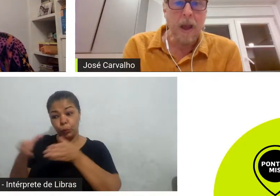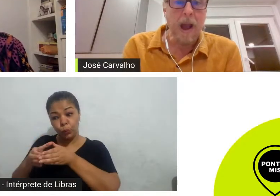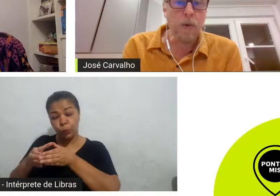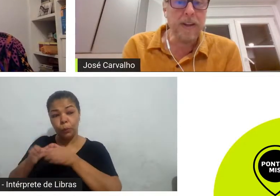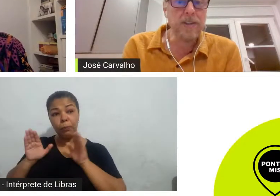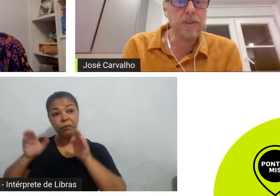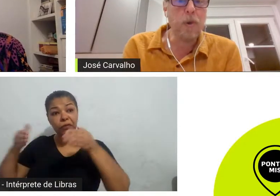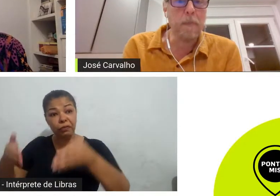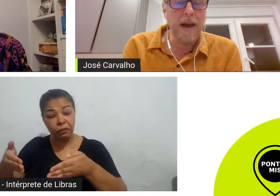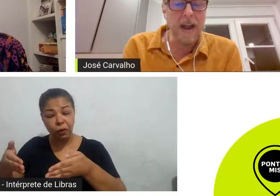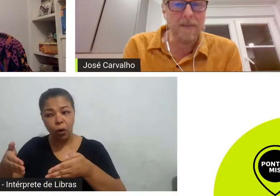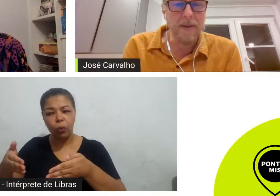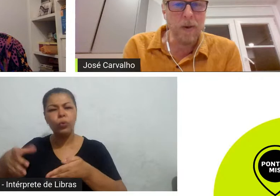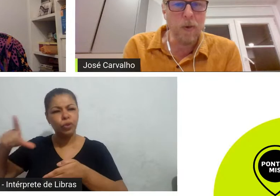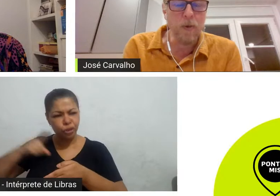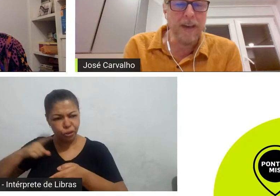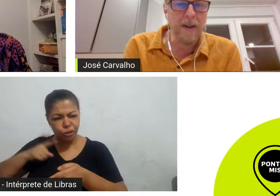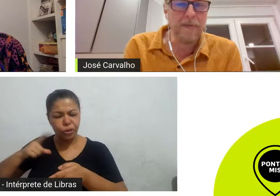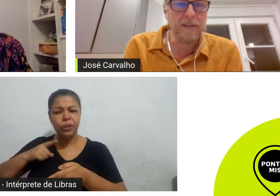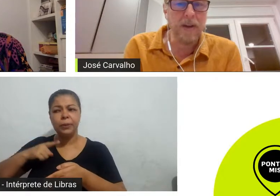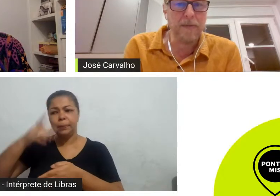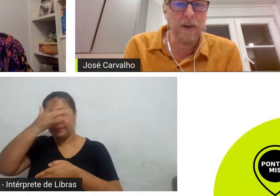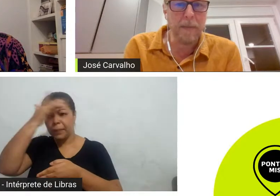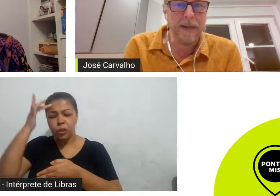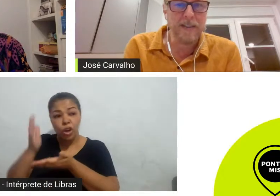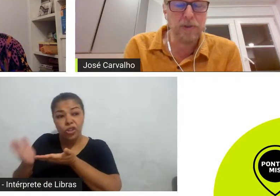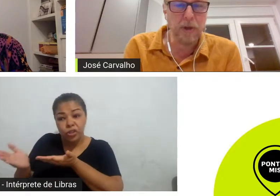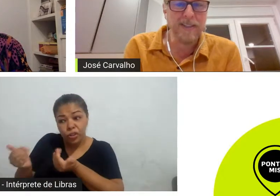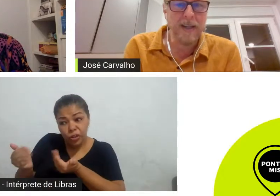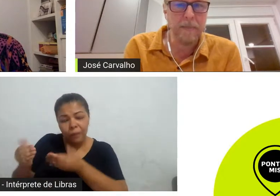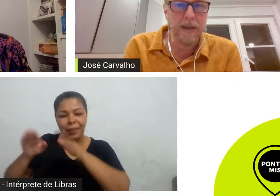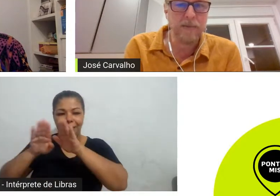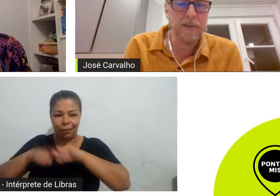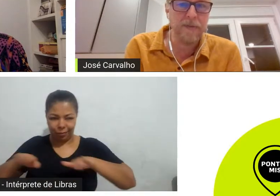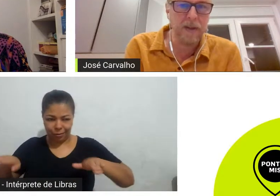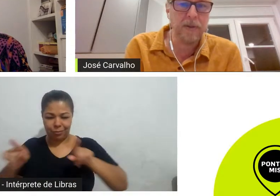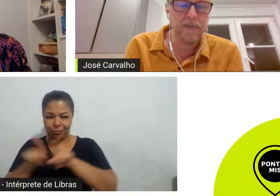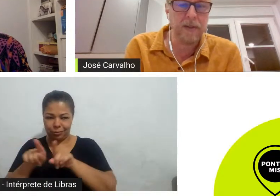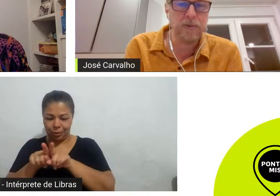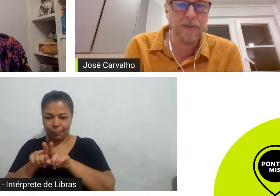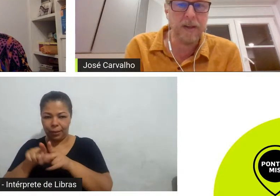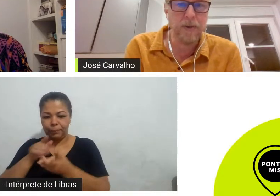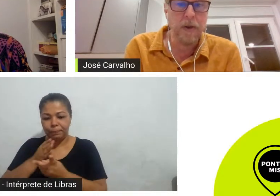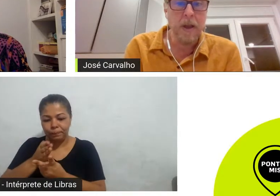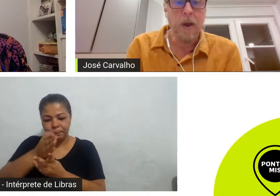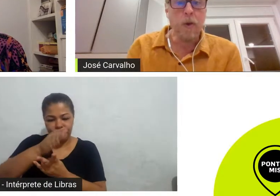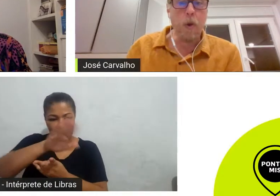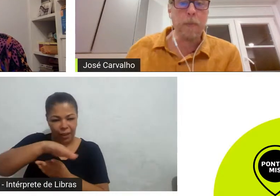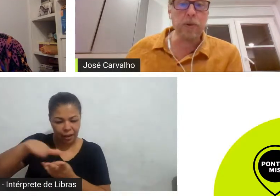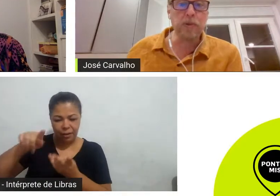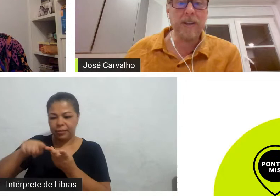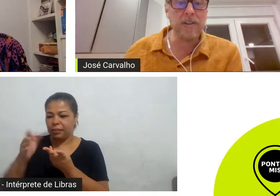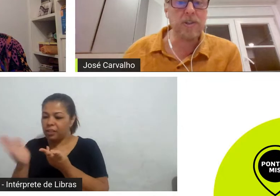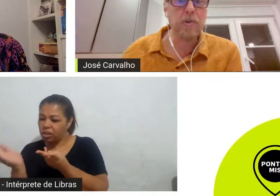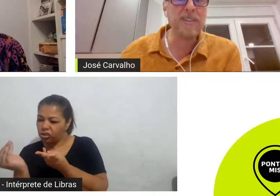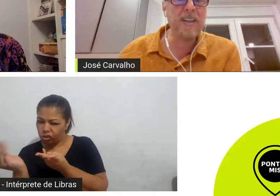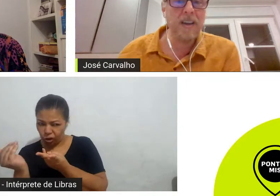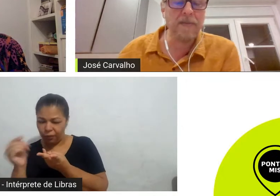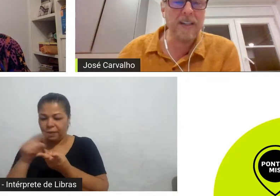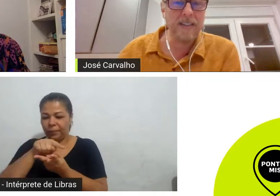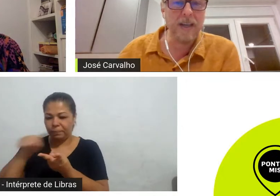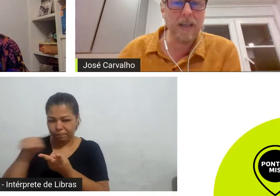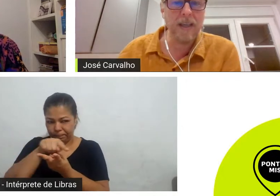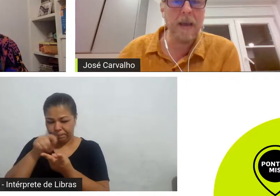quando a gente comparava o que era feito lá fora para esses dois segmentos infanto e infanto juvenil com o produto que a gente